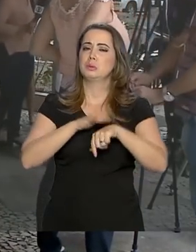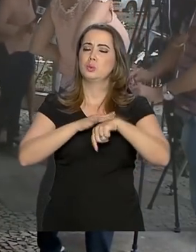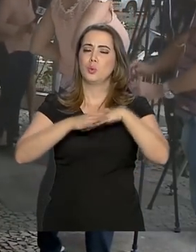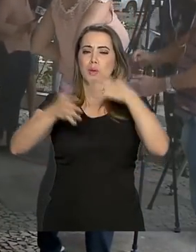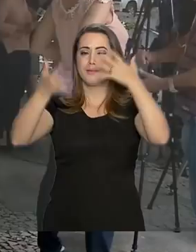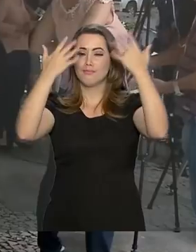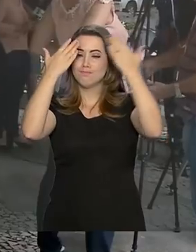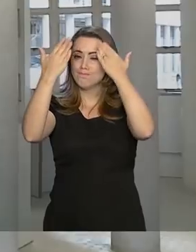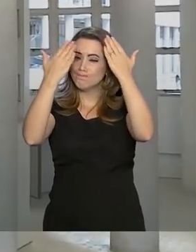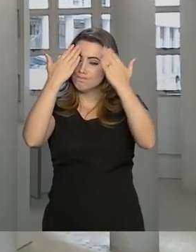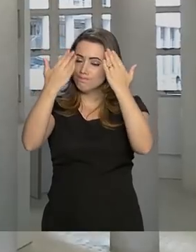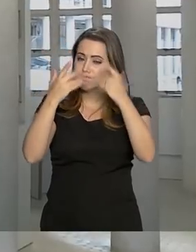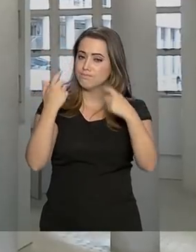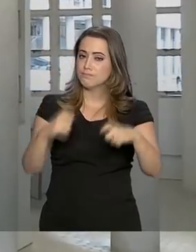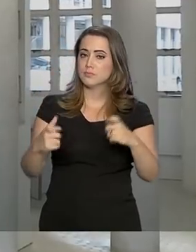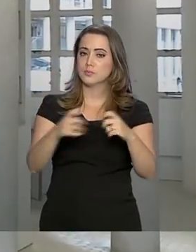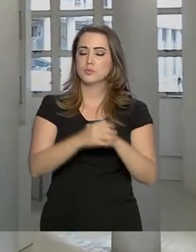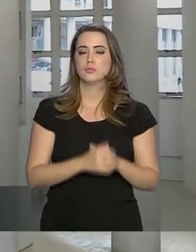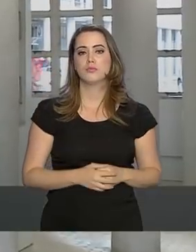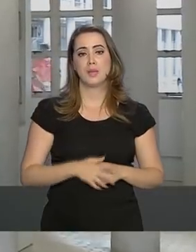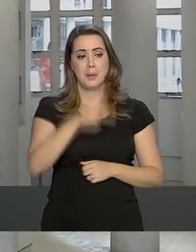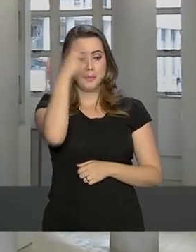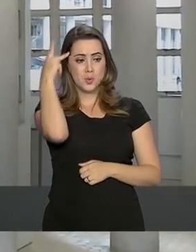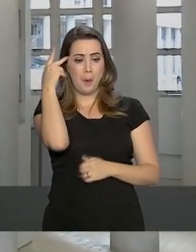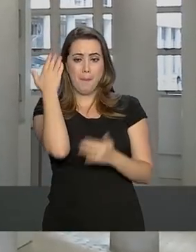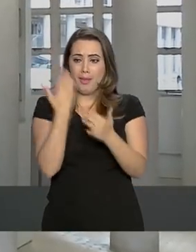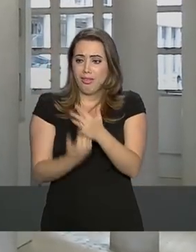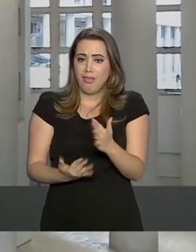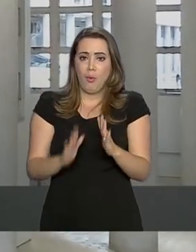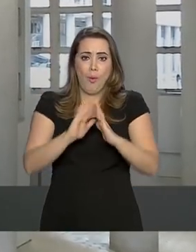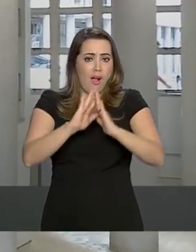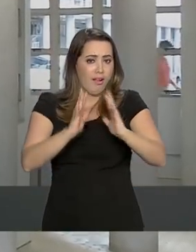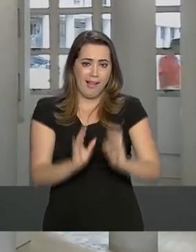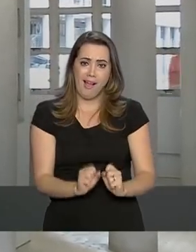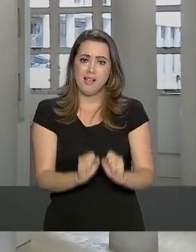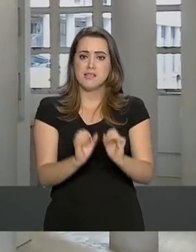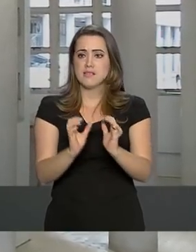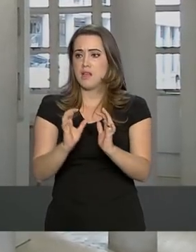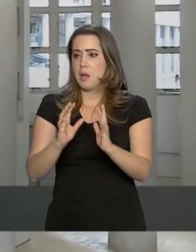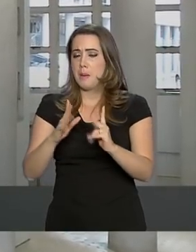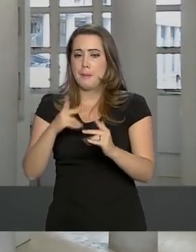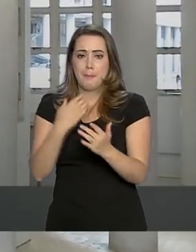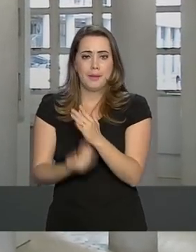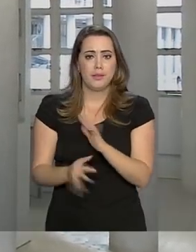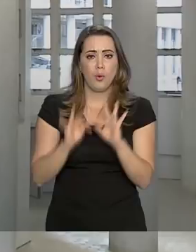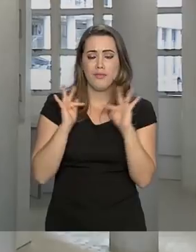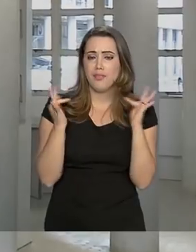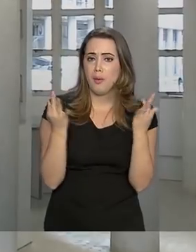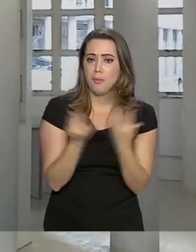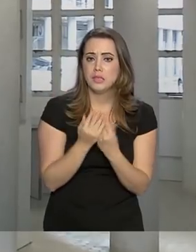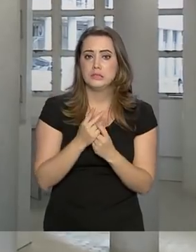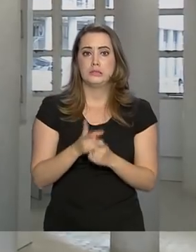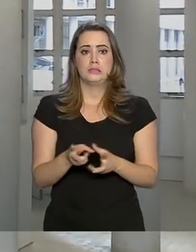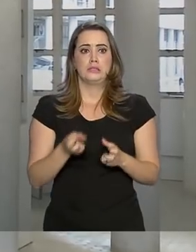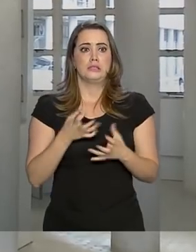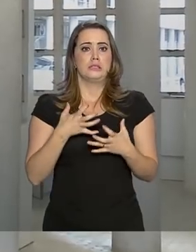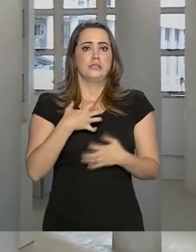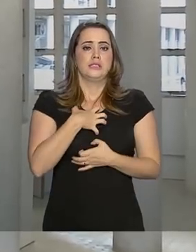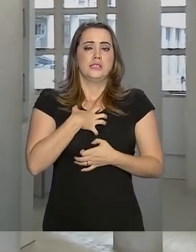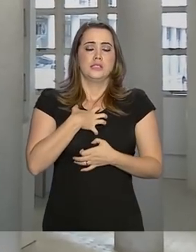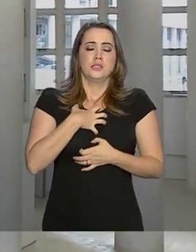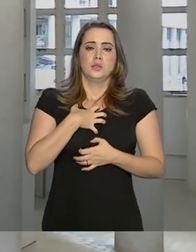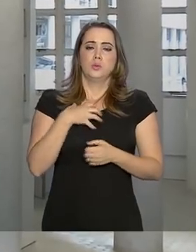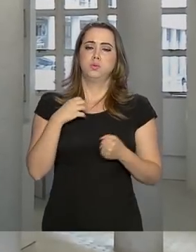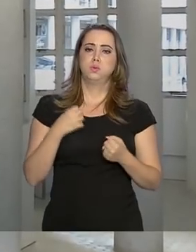mentais na região. Pessoas que perderam suas casas, que perderam entes da sua família, estão visivelmente impactadas com